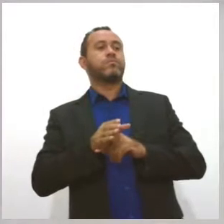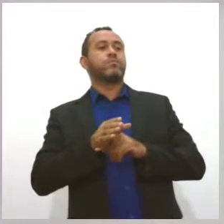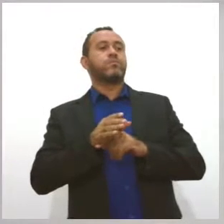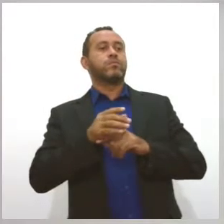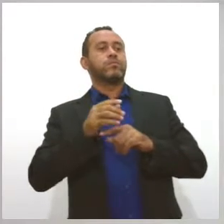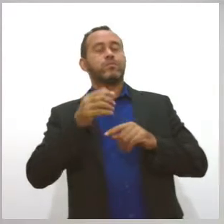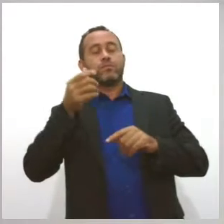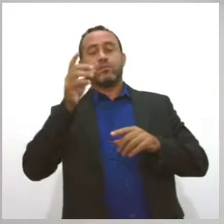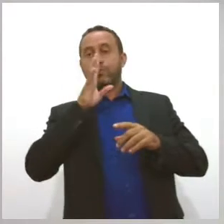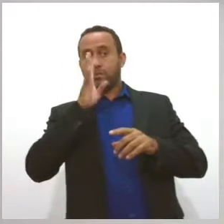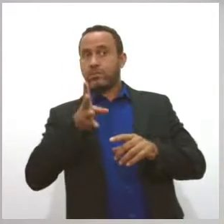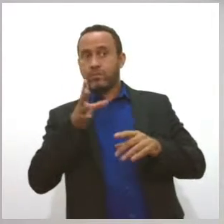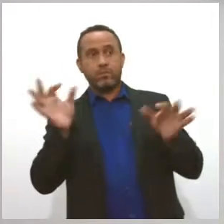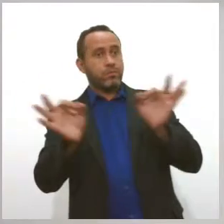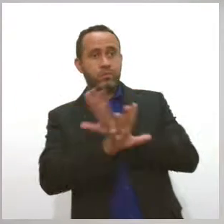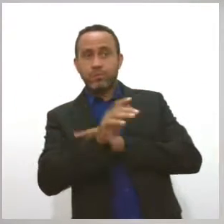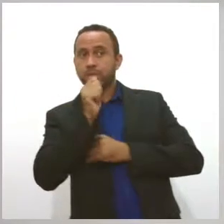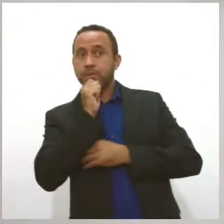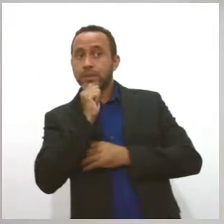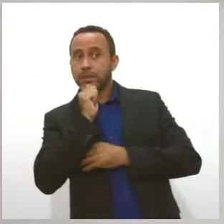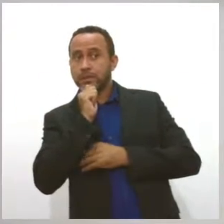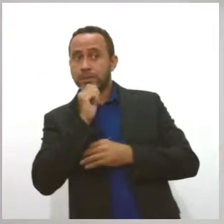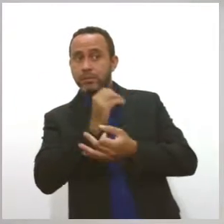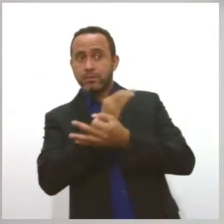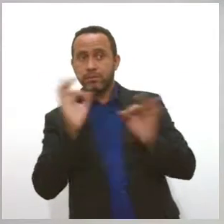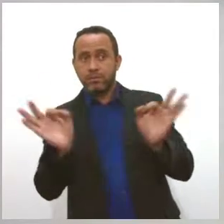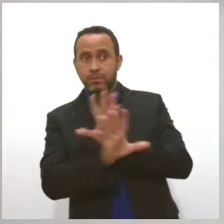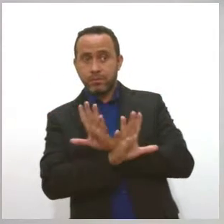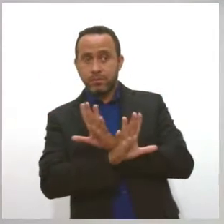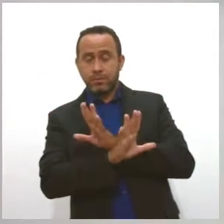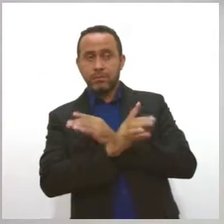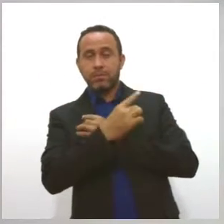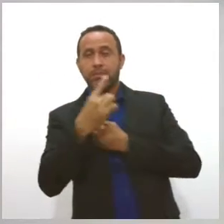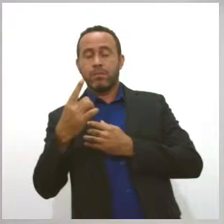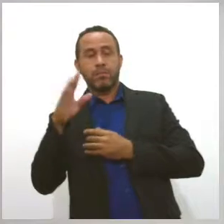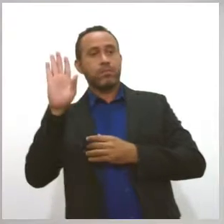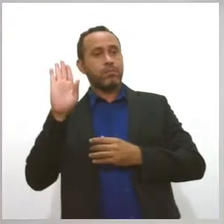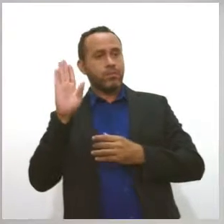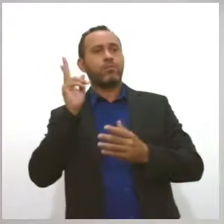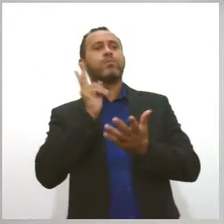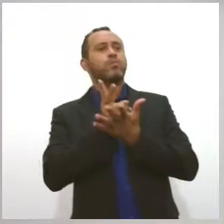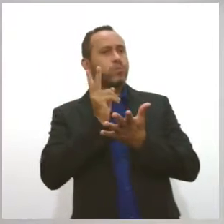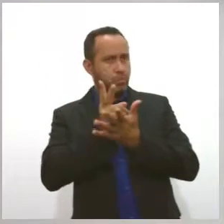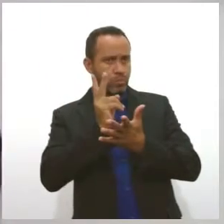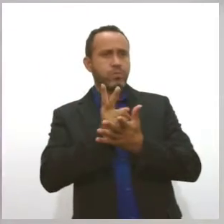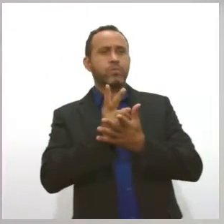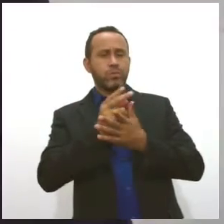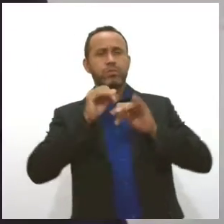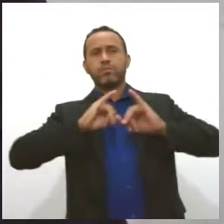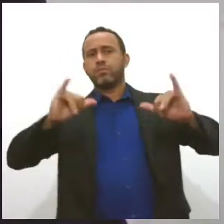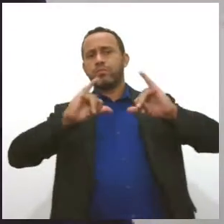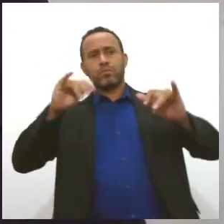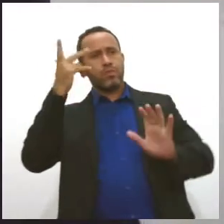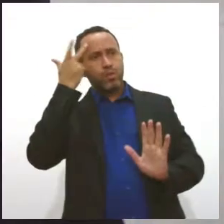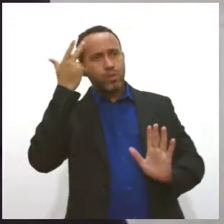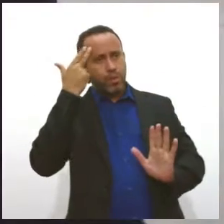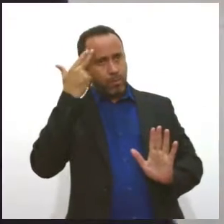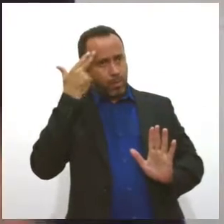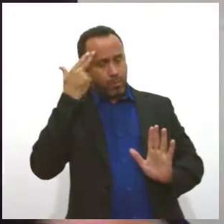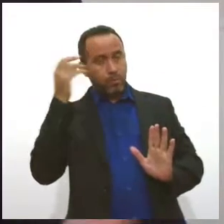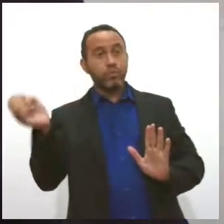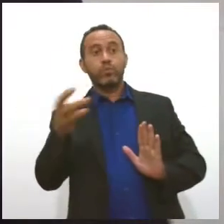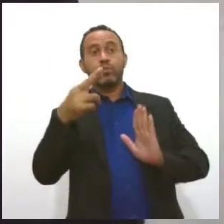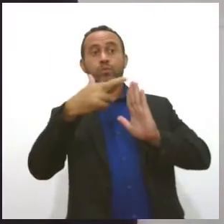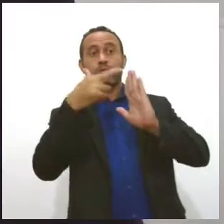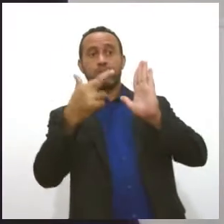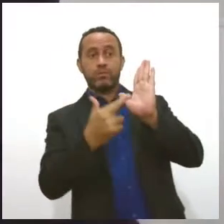julgada a causa e cada candidato pode concorrer e continuar fazendo sua campanha normalmente. As novas regras já